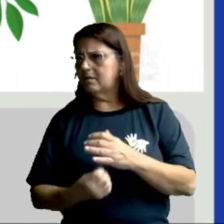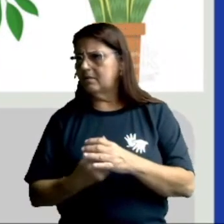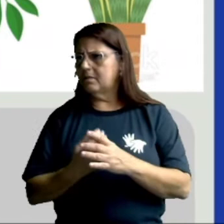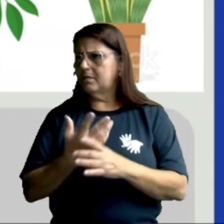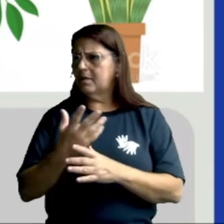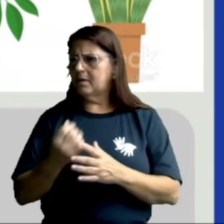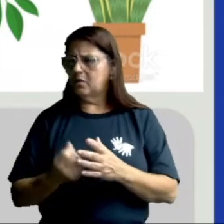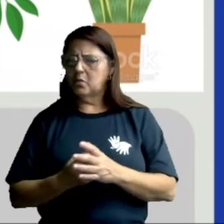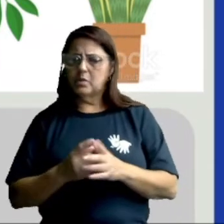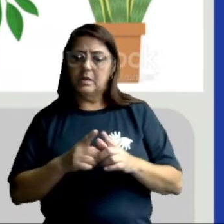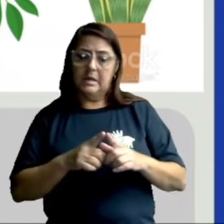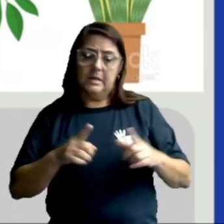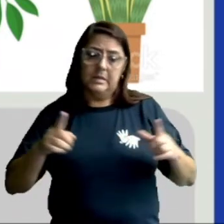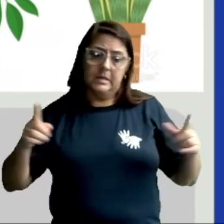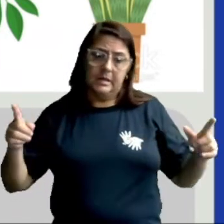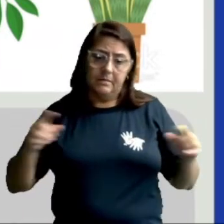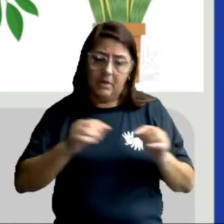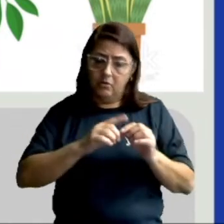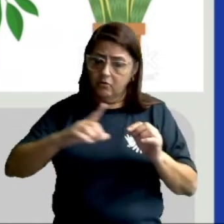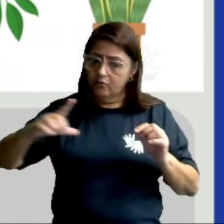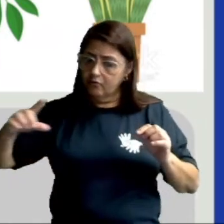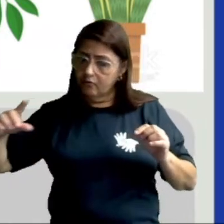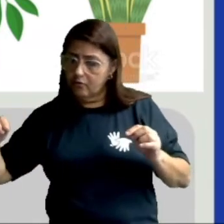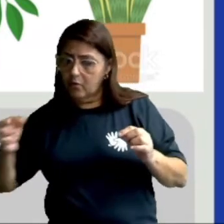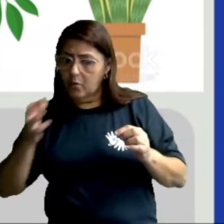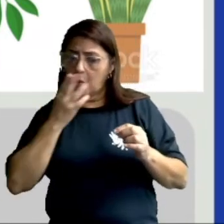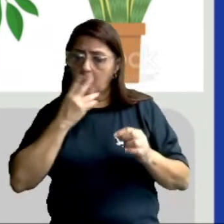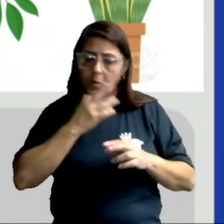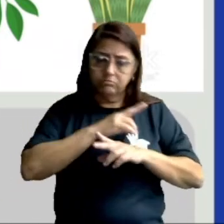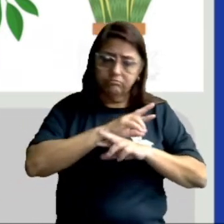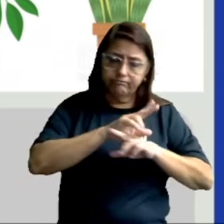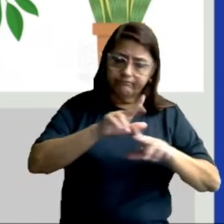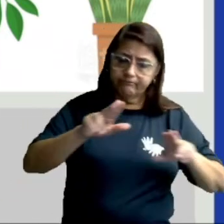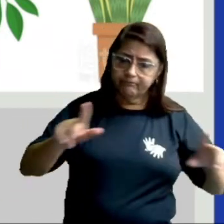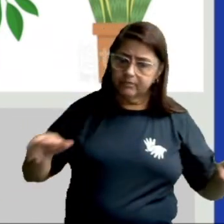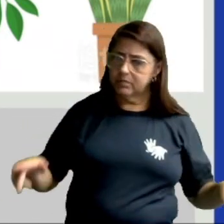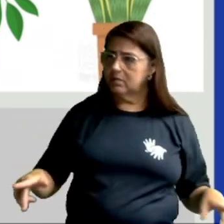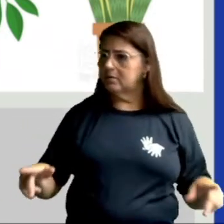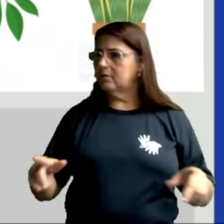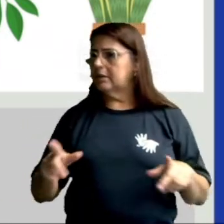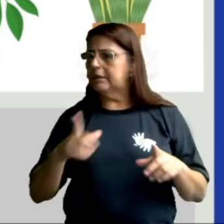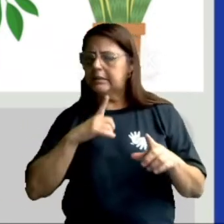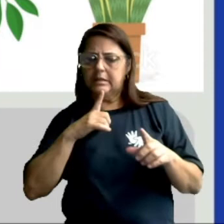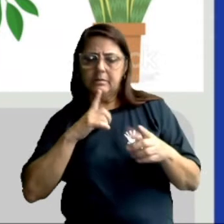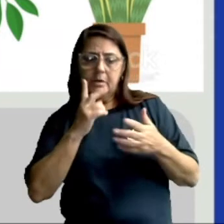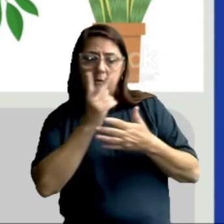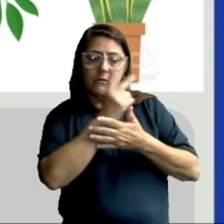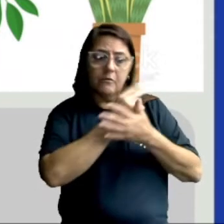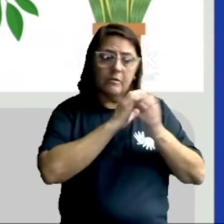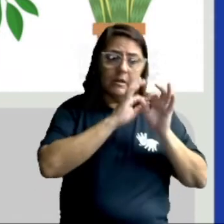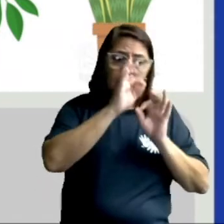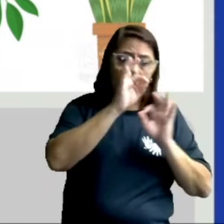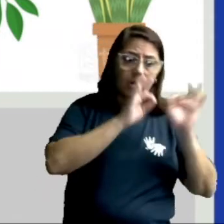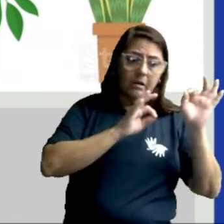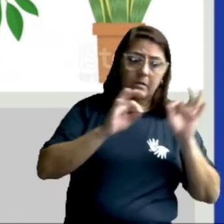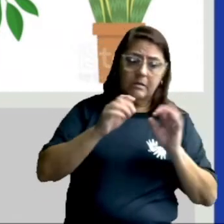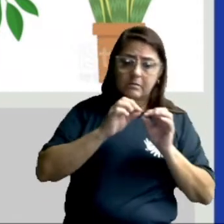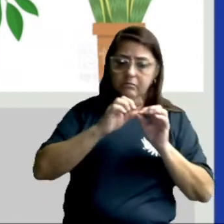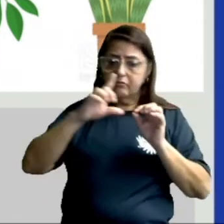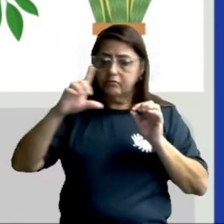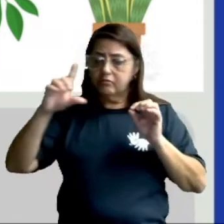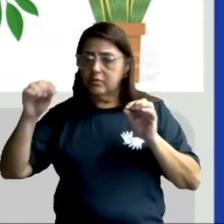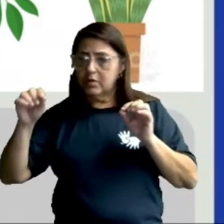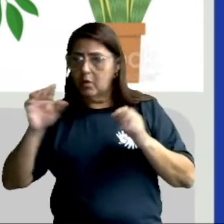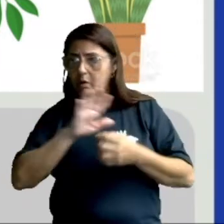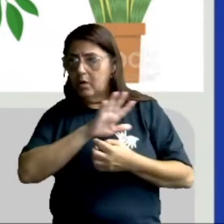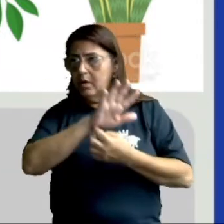diferentes tamanhos, formatos e cores. Podem observar diferentes tipos de plantas.